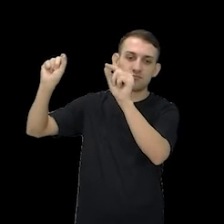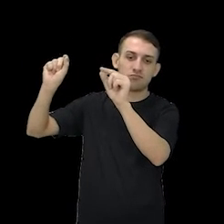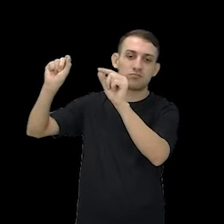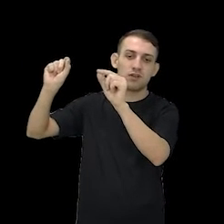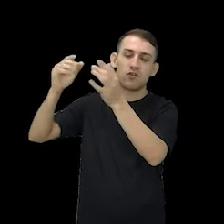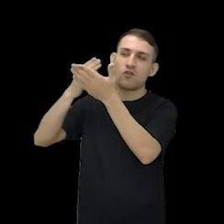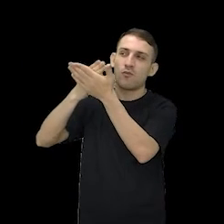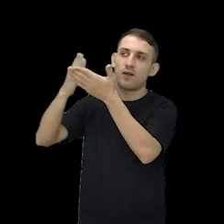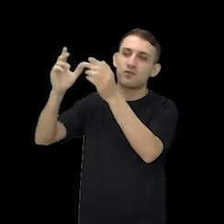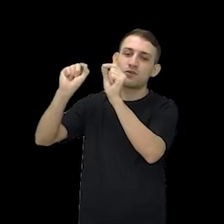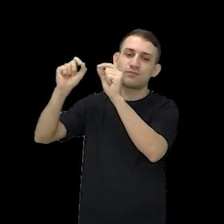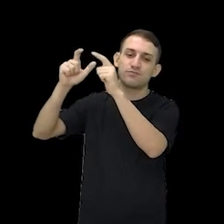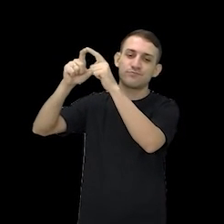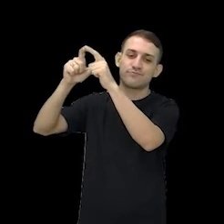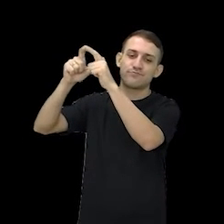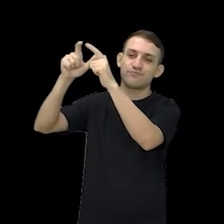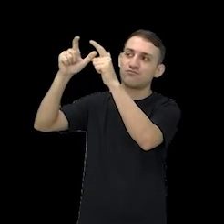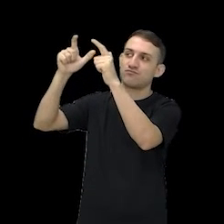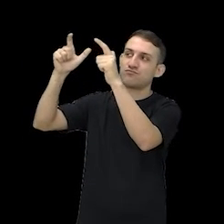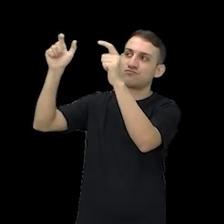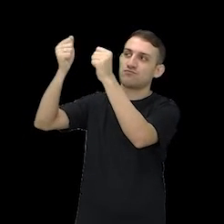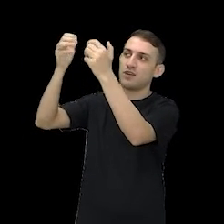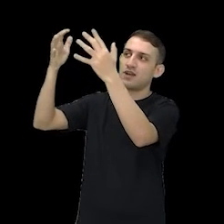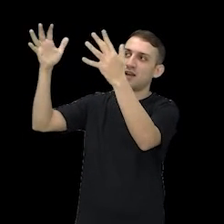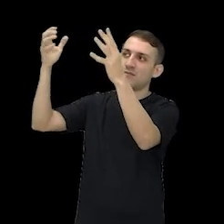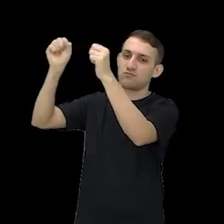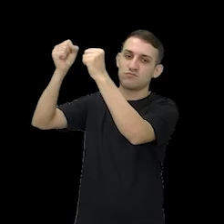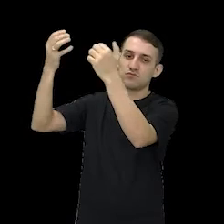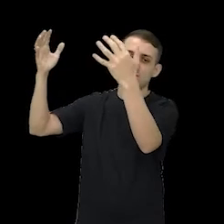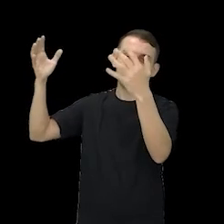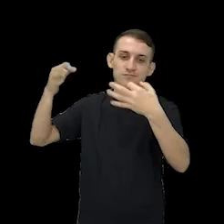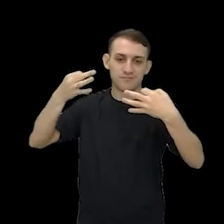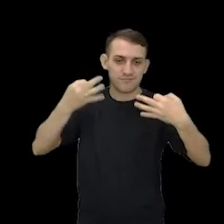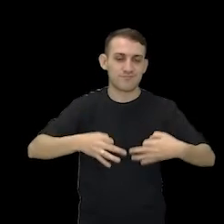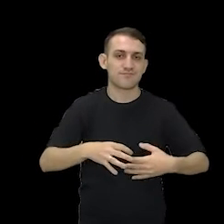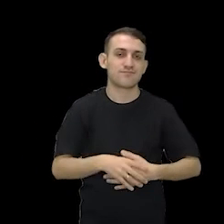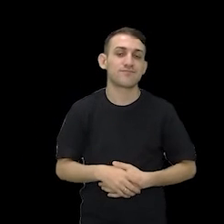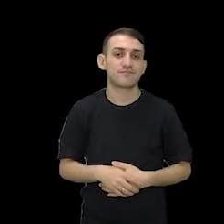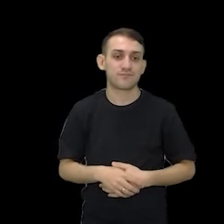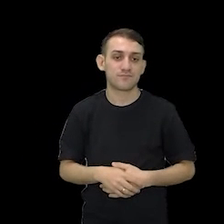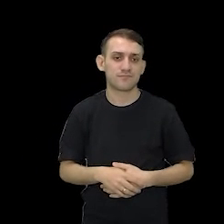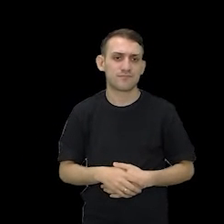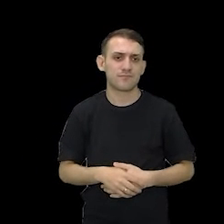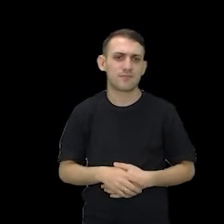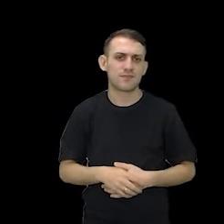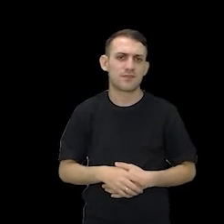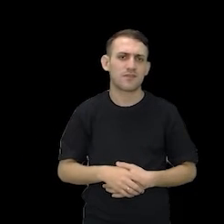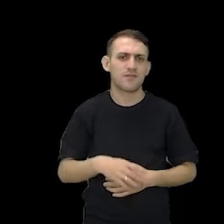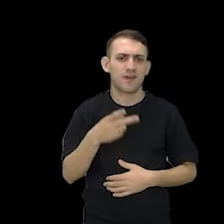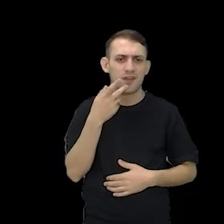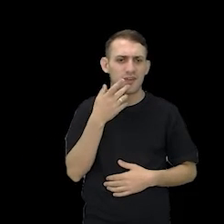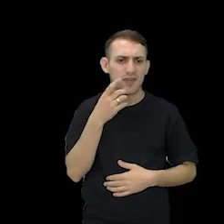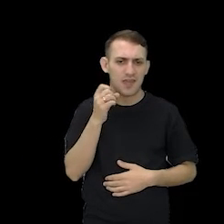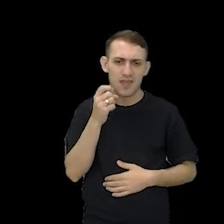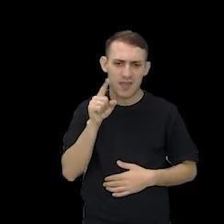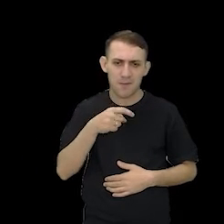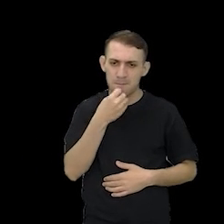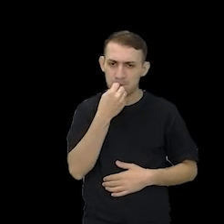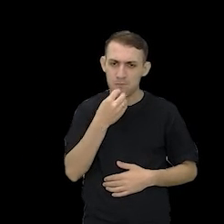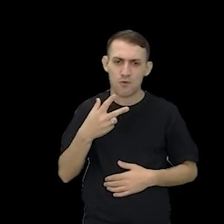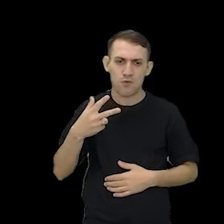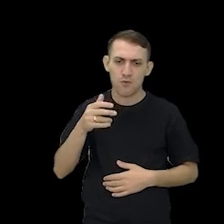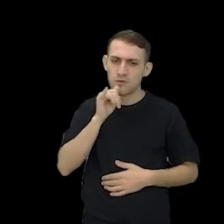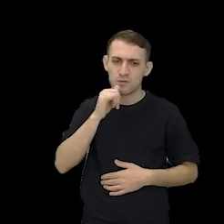crescendo a luz da lua aí. Muito bem. A da lua. Dizem que é muito bom cortar o cabelo nessa fase,